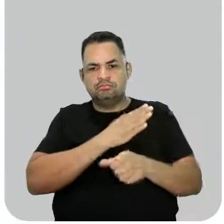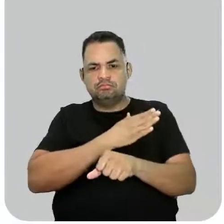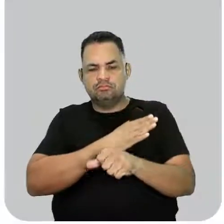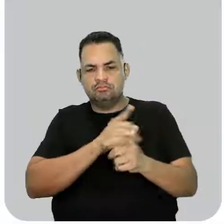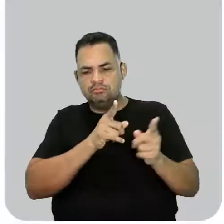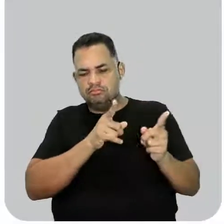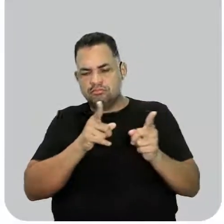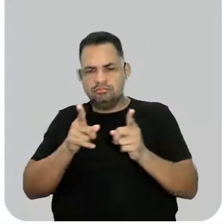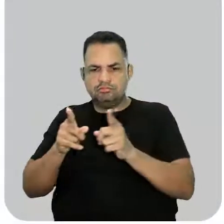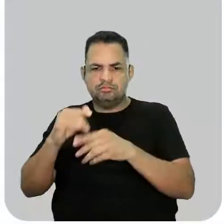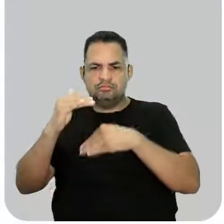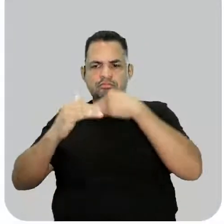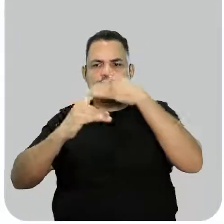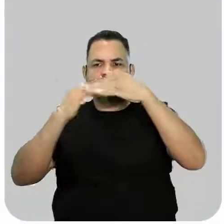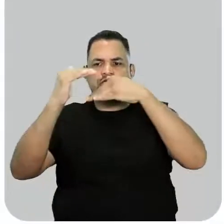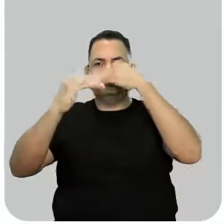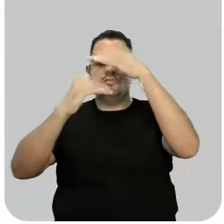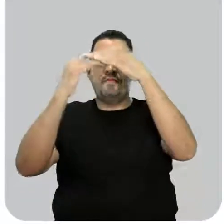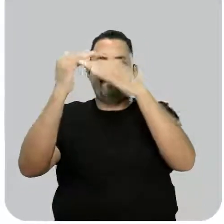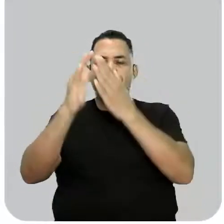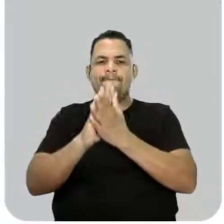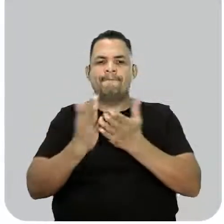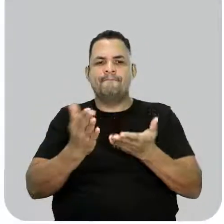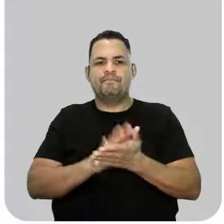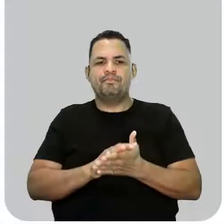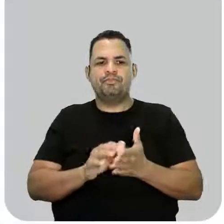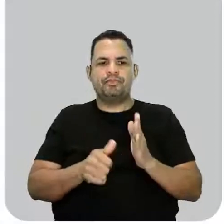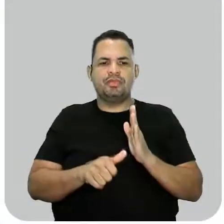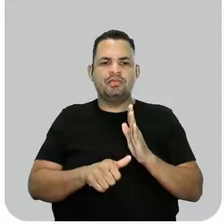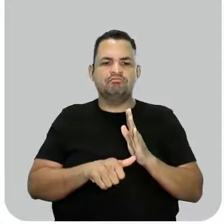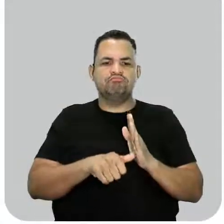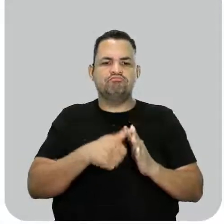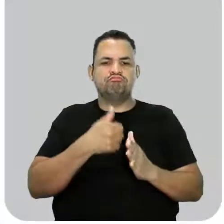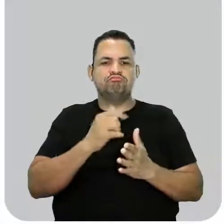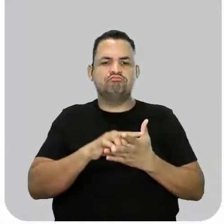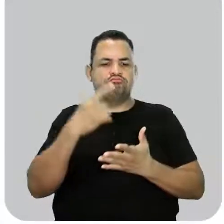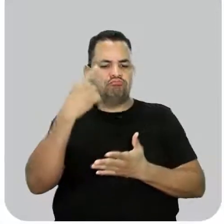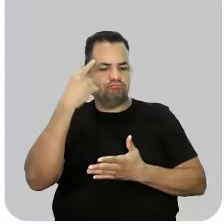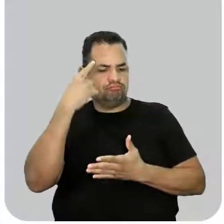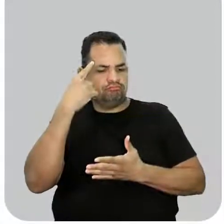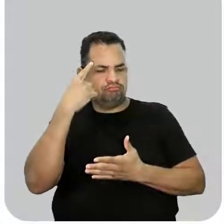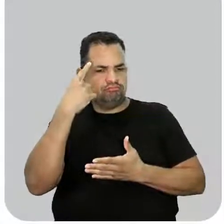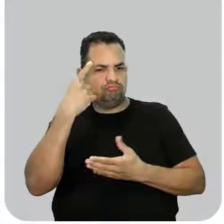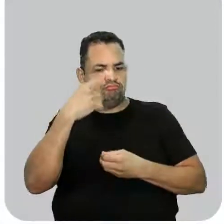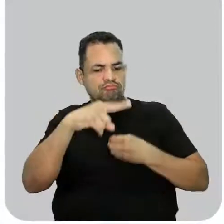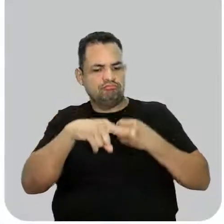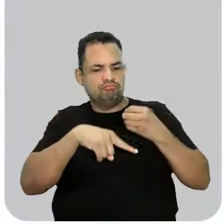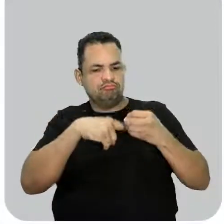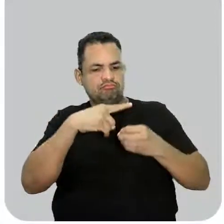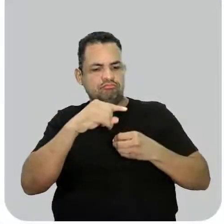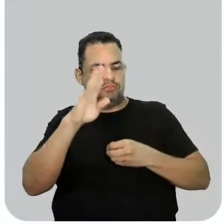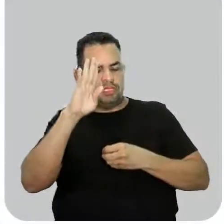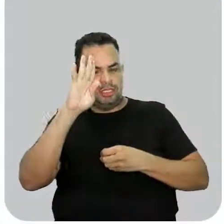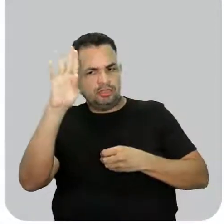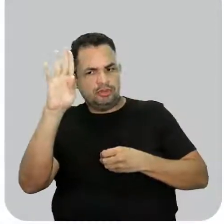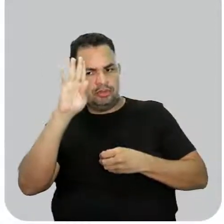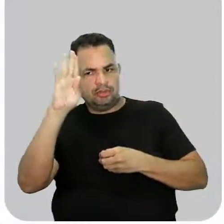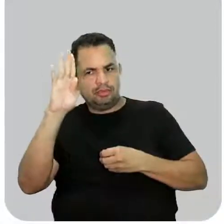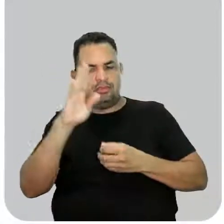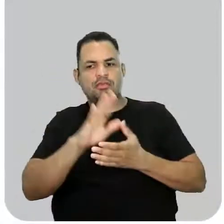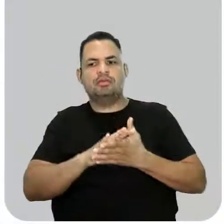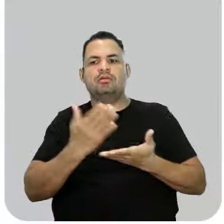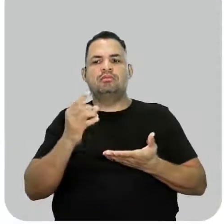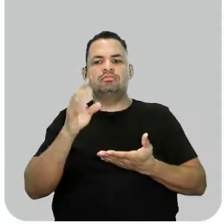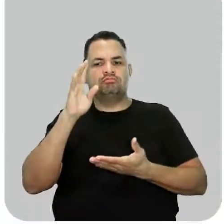pessoal? Dentro da evolução, desde o primeiro pensamento do que é o átomo, daquele pensamento